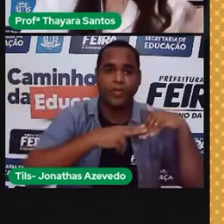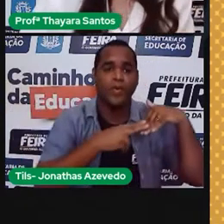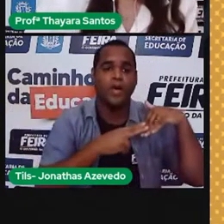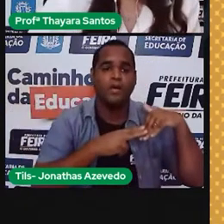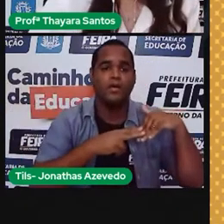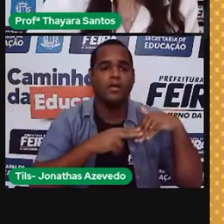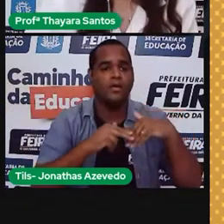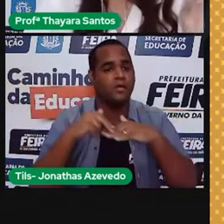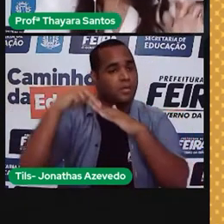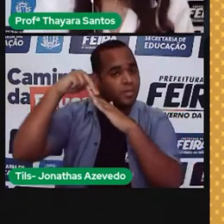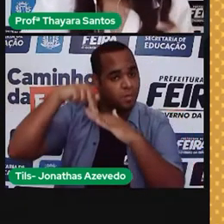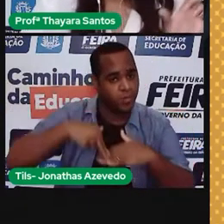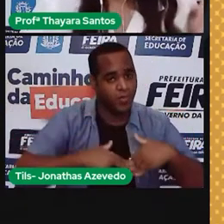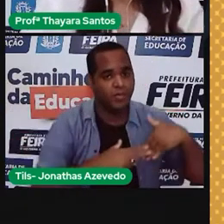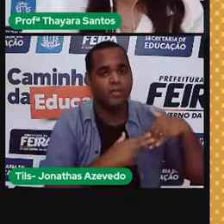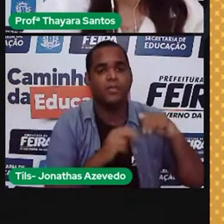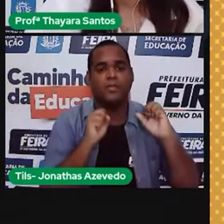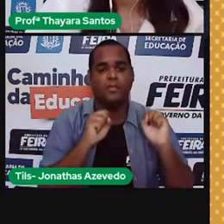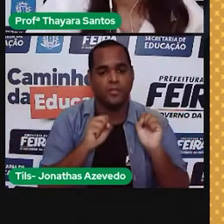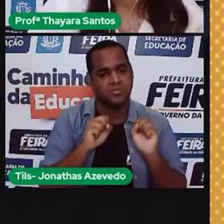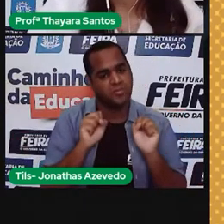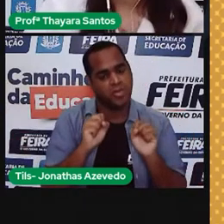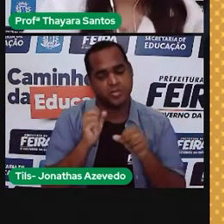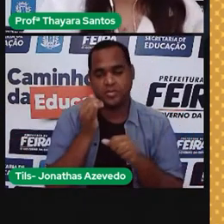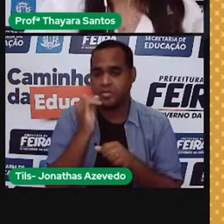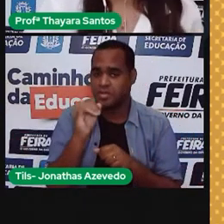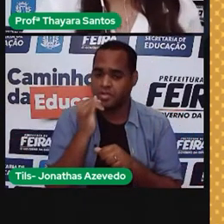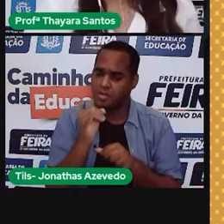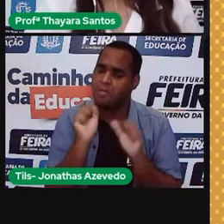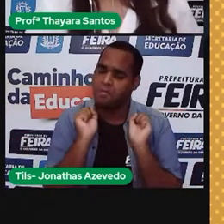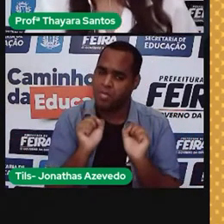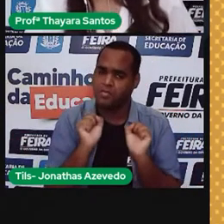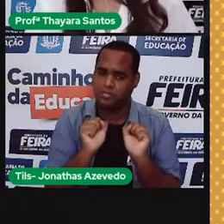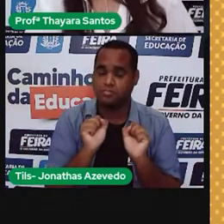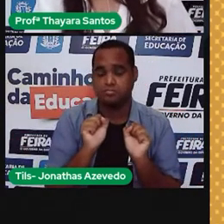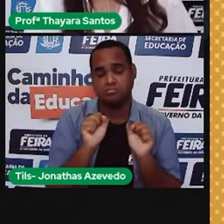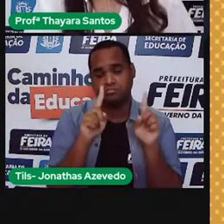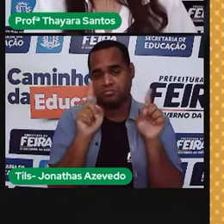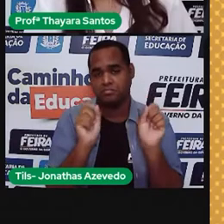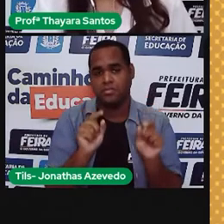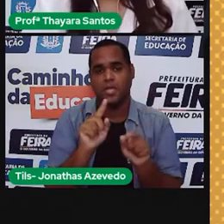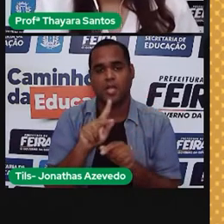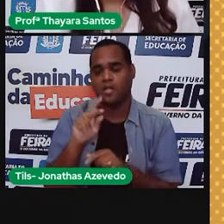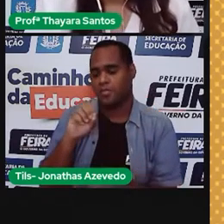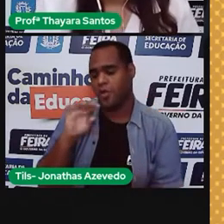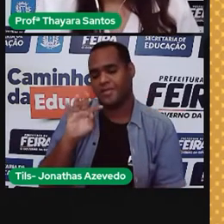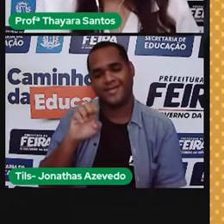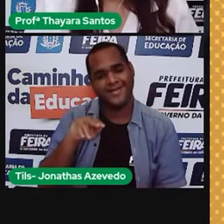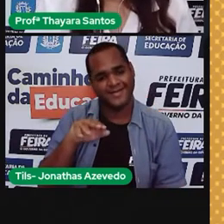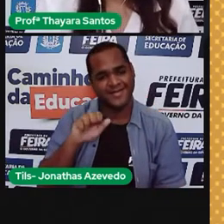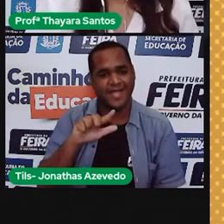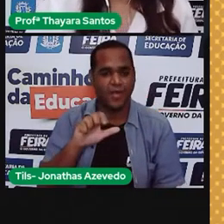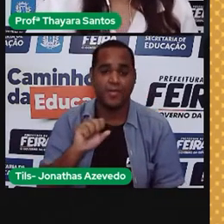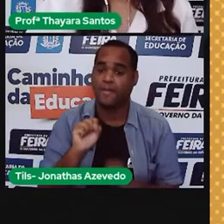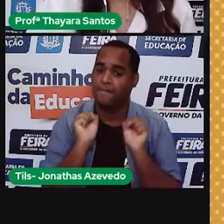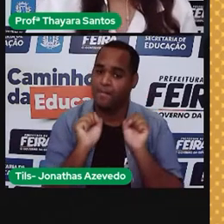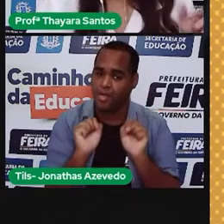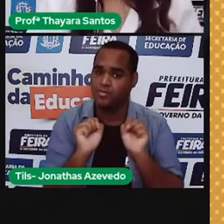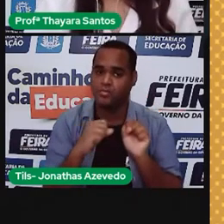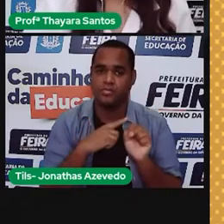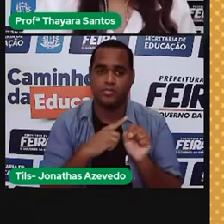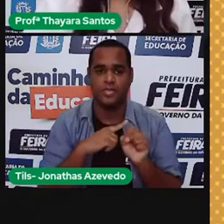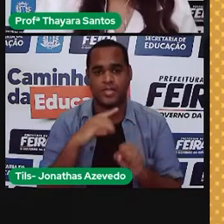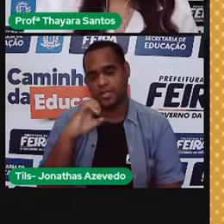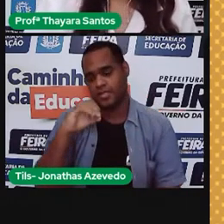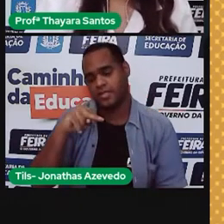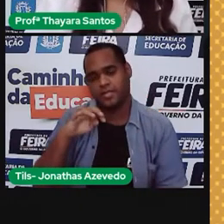movimento de descer pode gerar energia, por isso recebe o nome de energia potencial. Então tanto a energia cinética